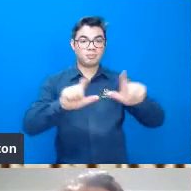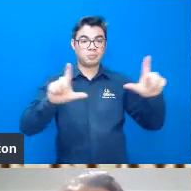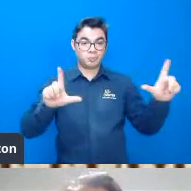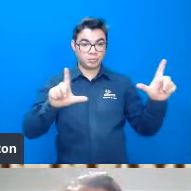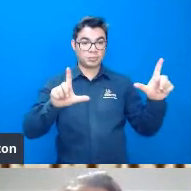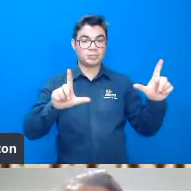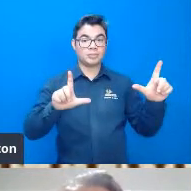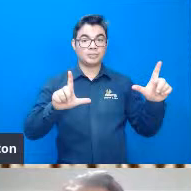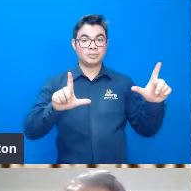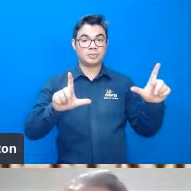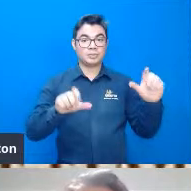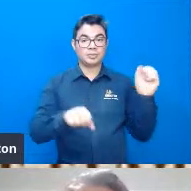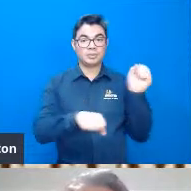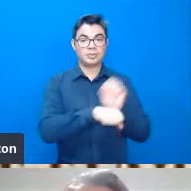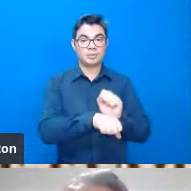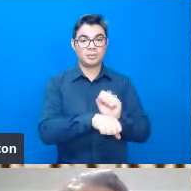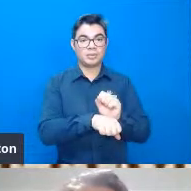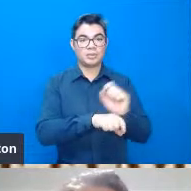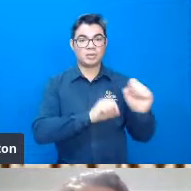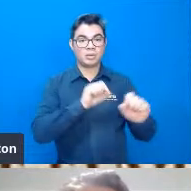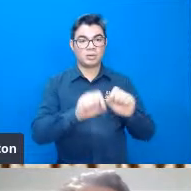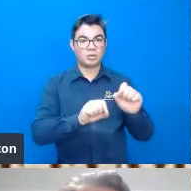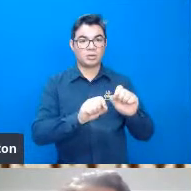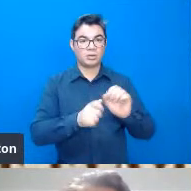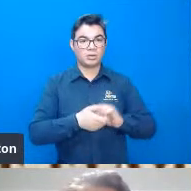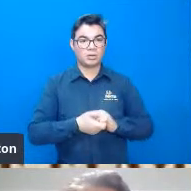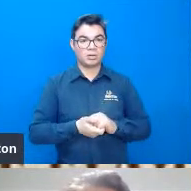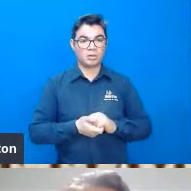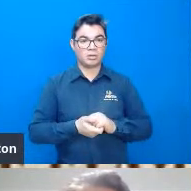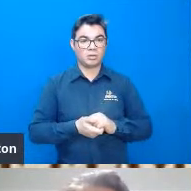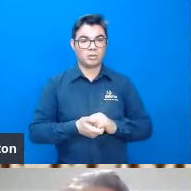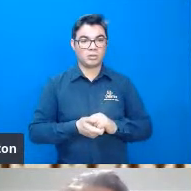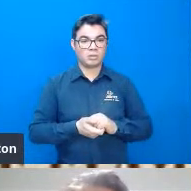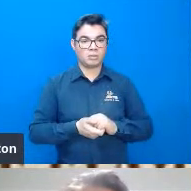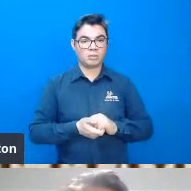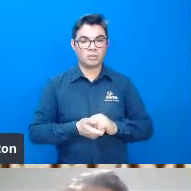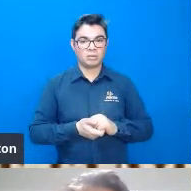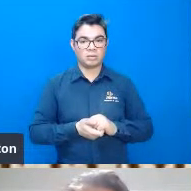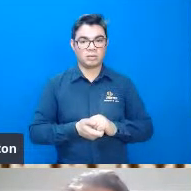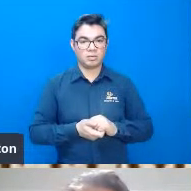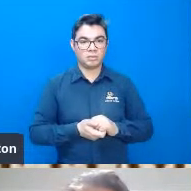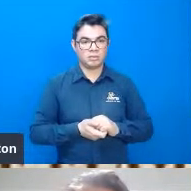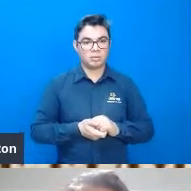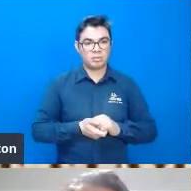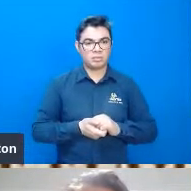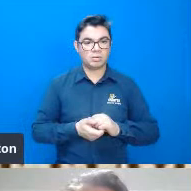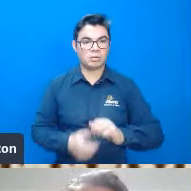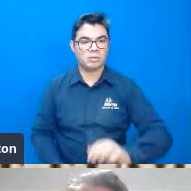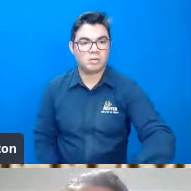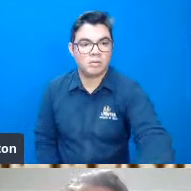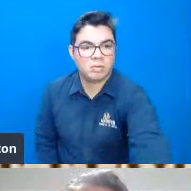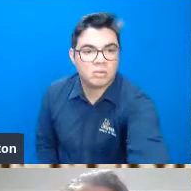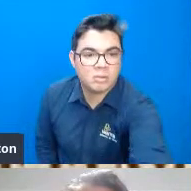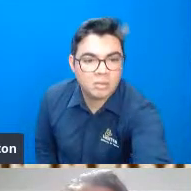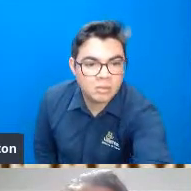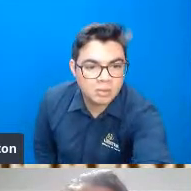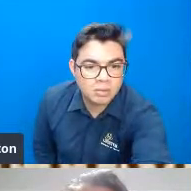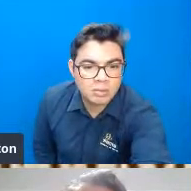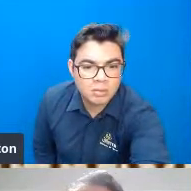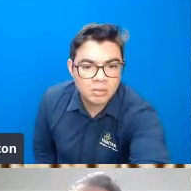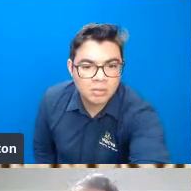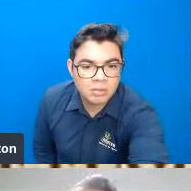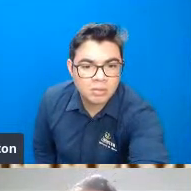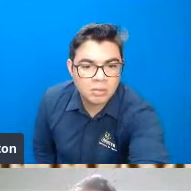mim, para mim está travada a tela, não está no... Os slides não passaram. Então, se...